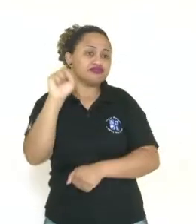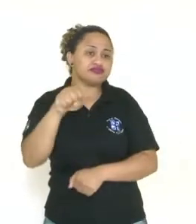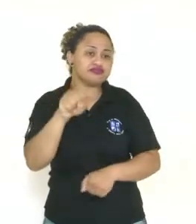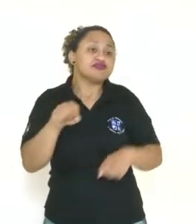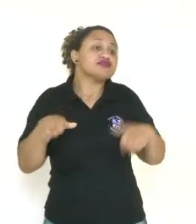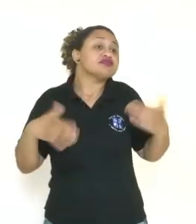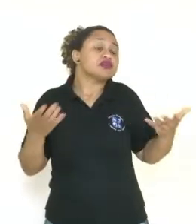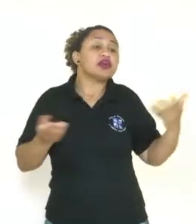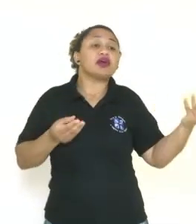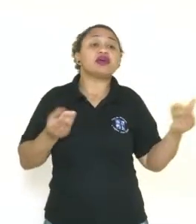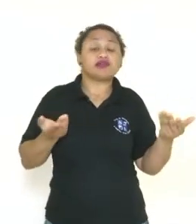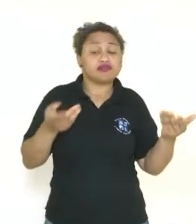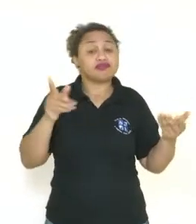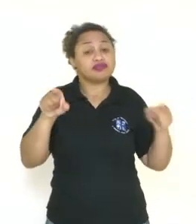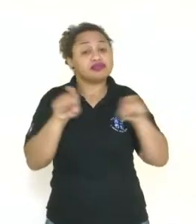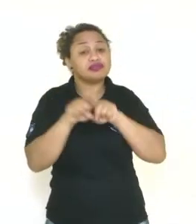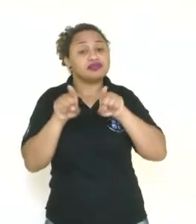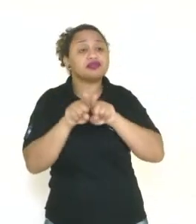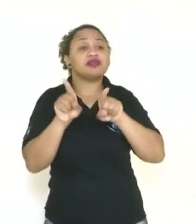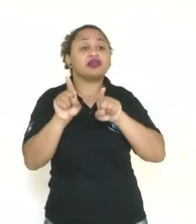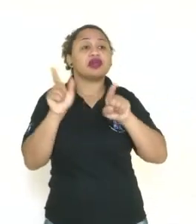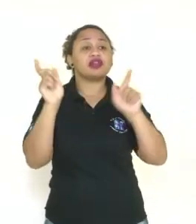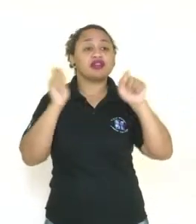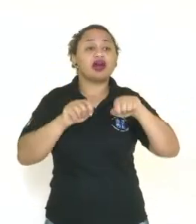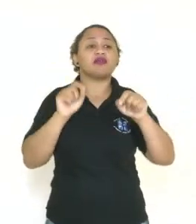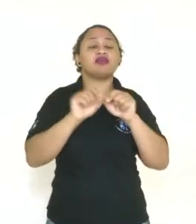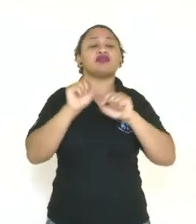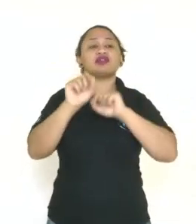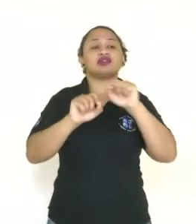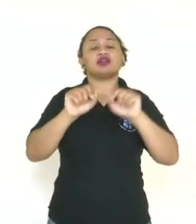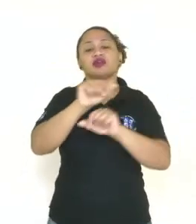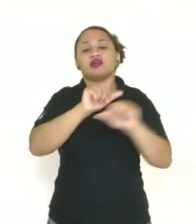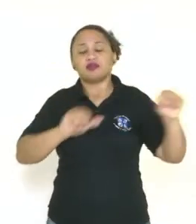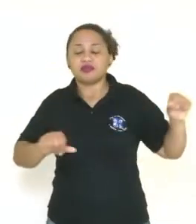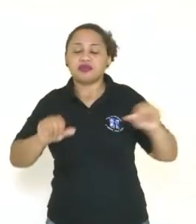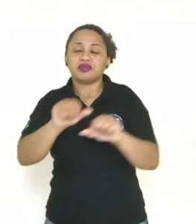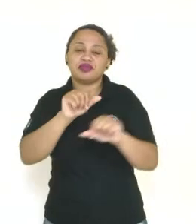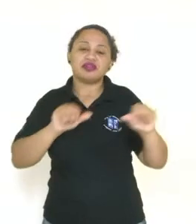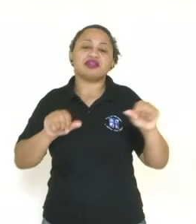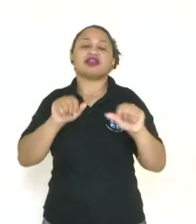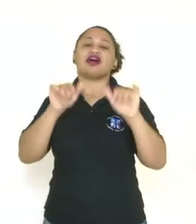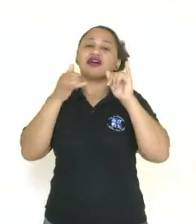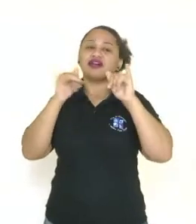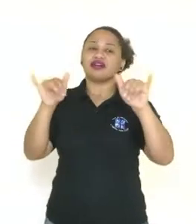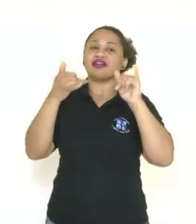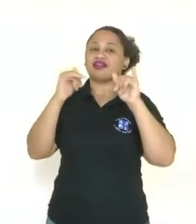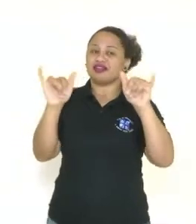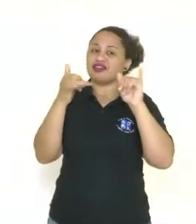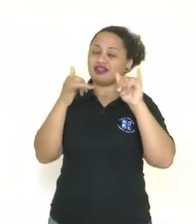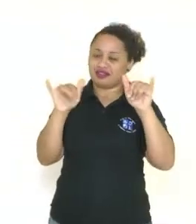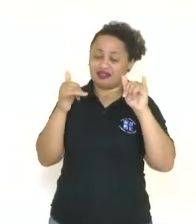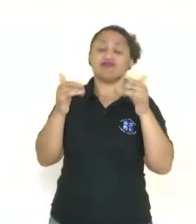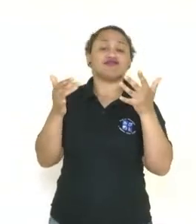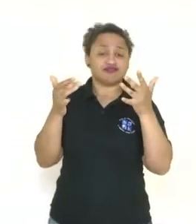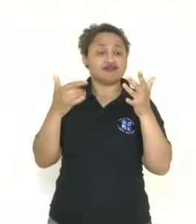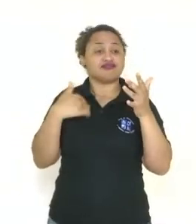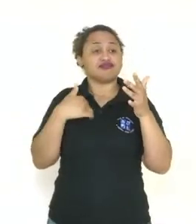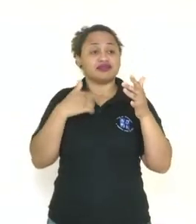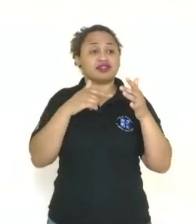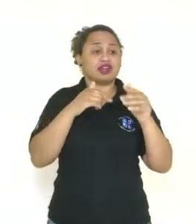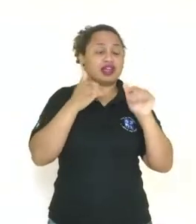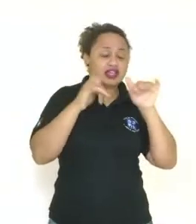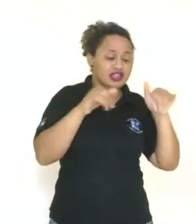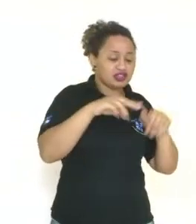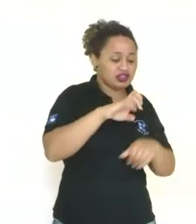E com ele é possível fazer o quê? Converter. Transformar energia nuclear